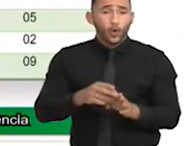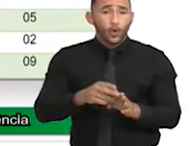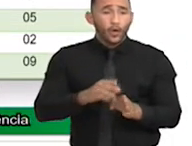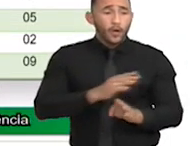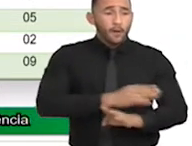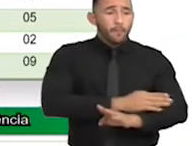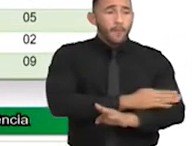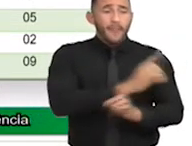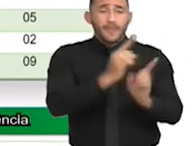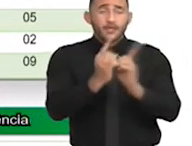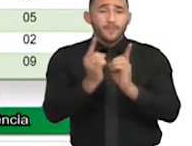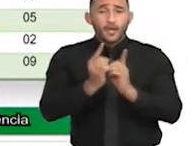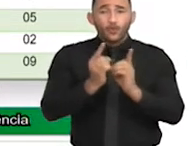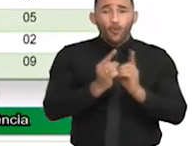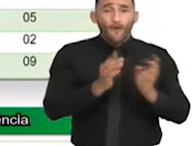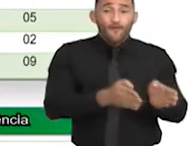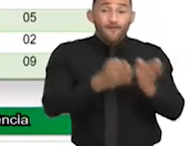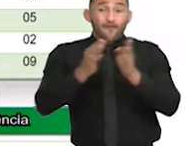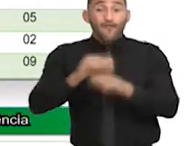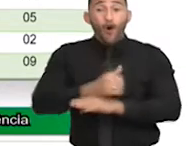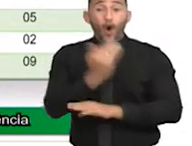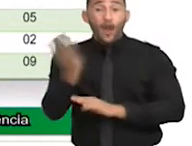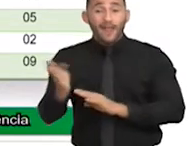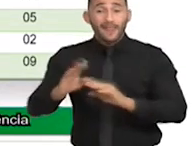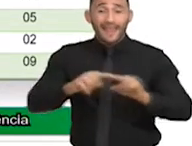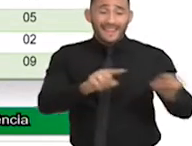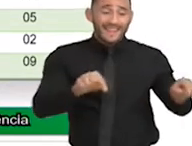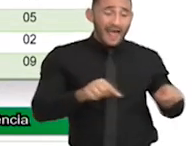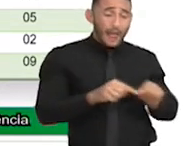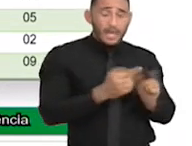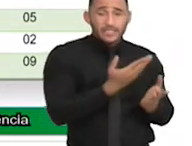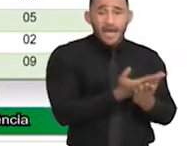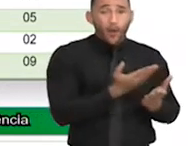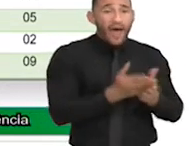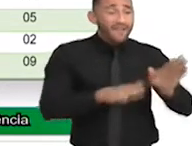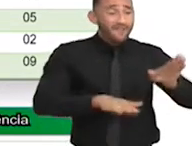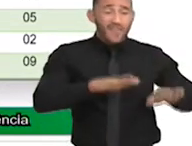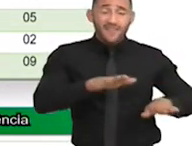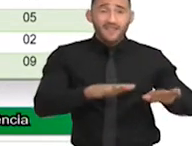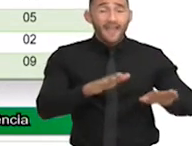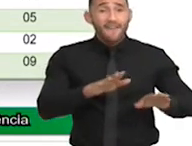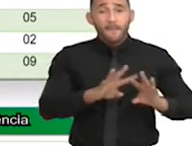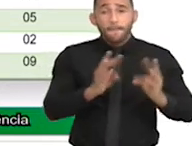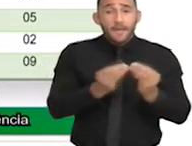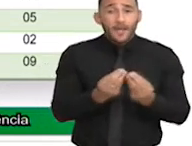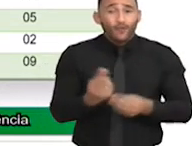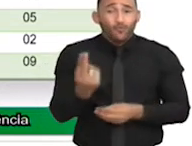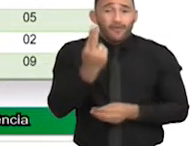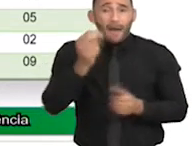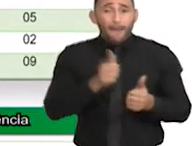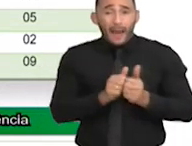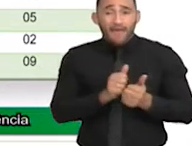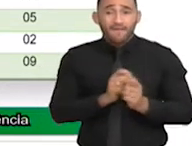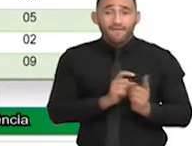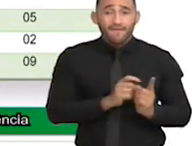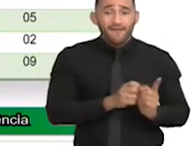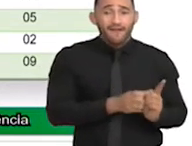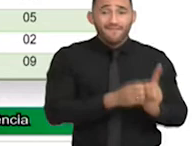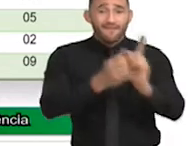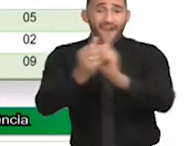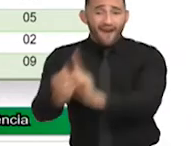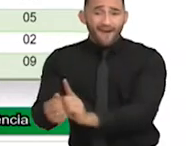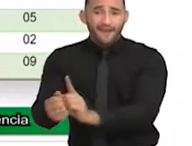famílias não estão dispostas, não conseguem levar essa criança no contraturno no polo ou na escola.